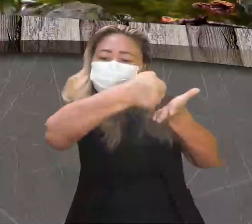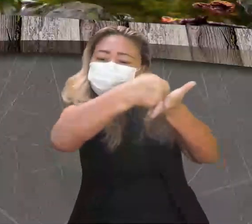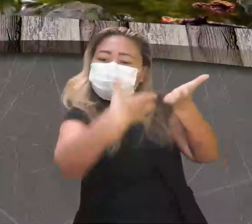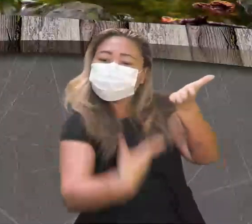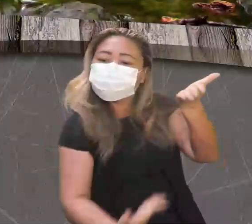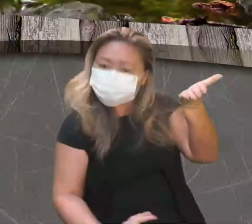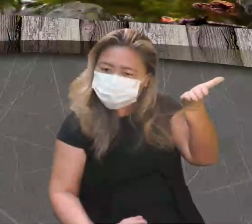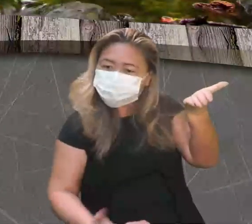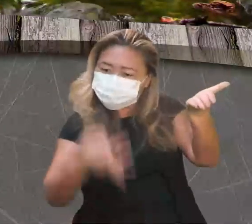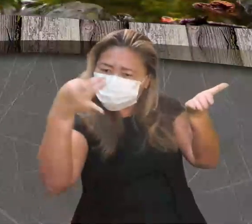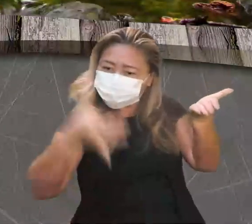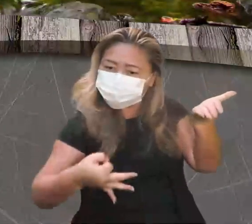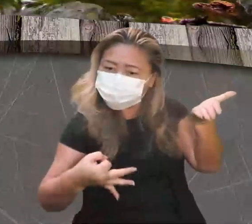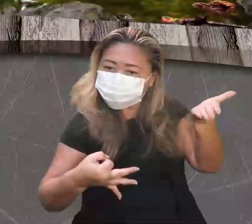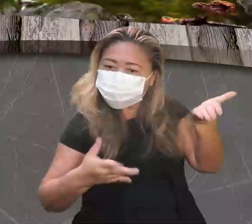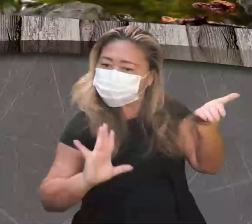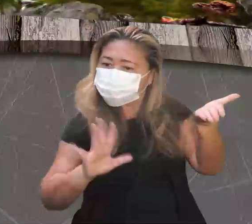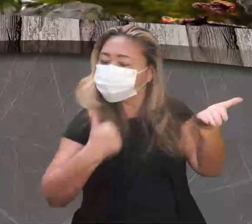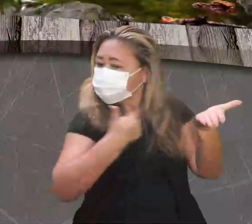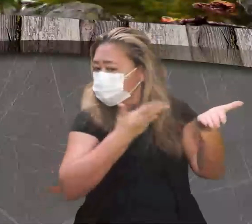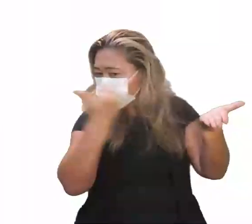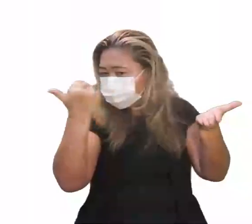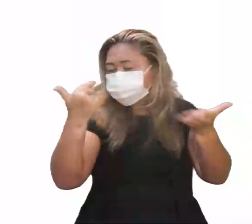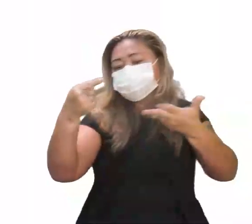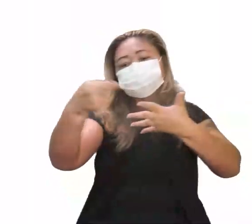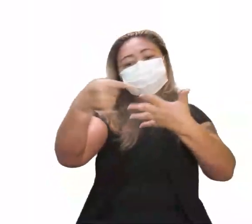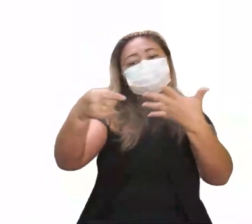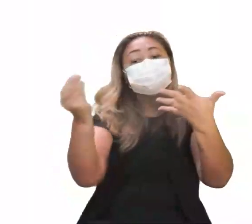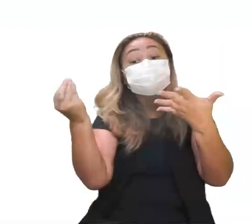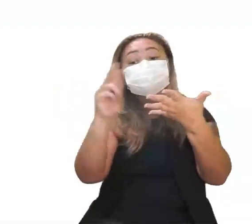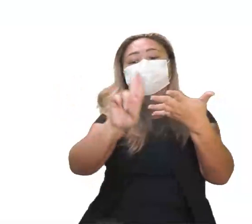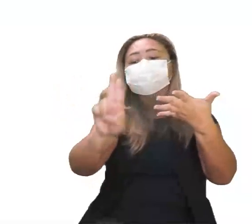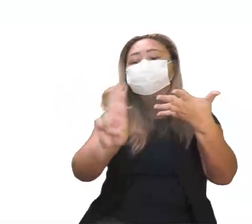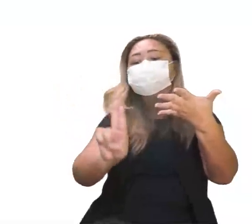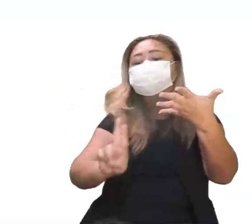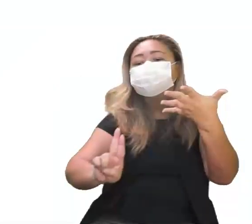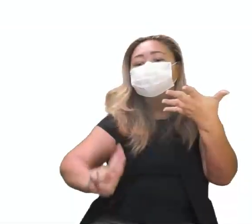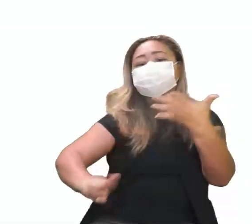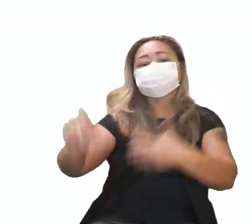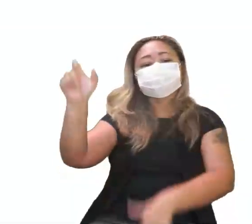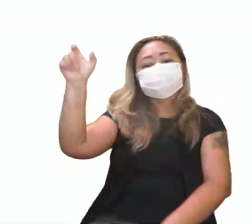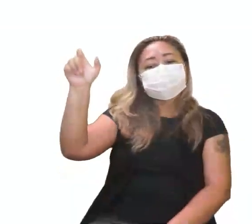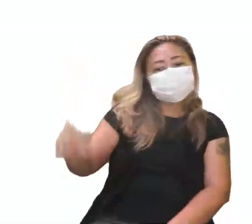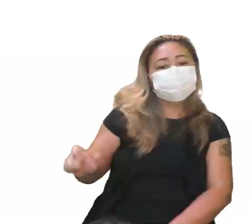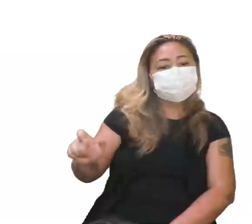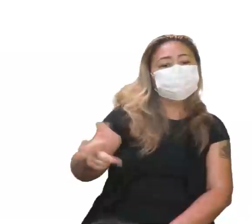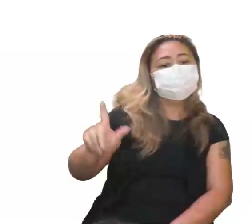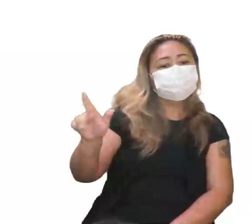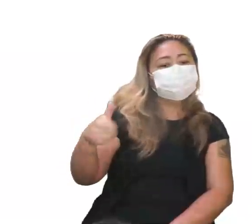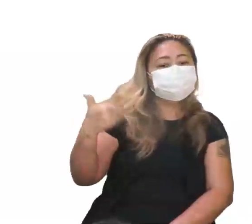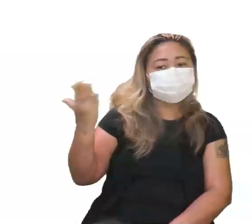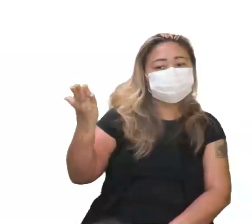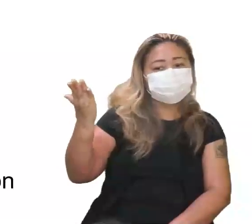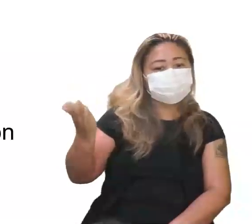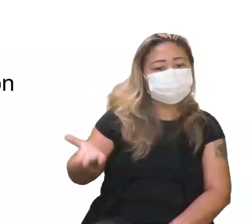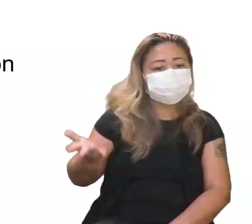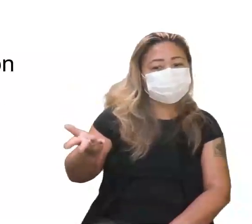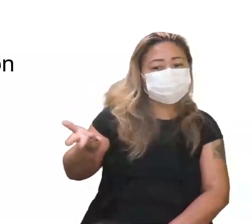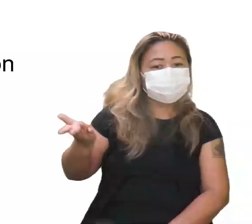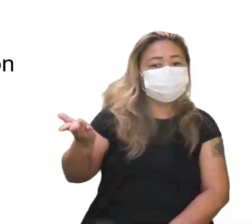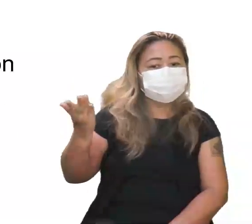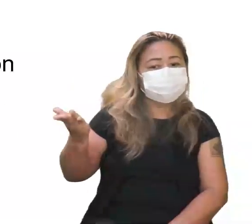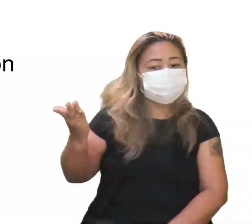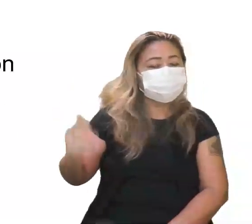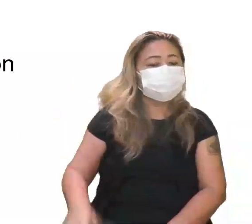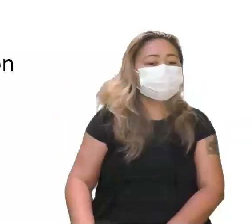no seu trabalho. Certinho? Então, vamos lá ver quais são essas figuras importantíssimas. Então, eu vou colocá-las todas